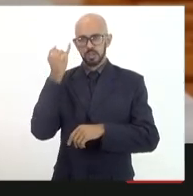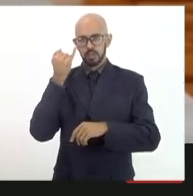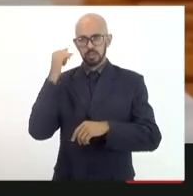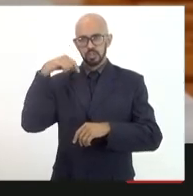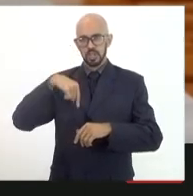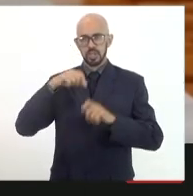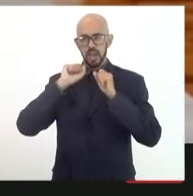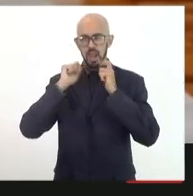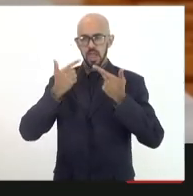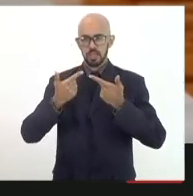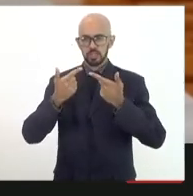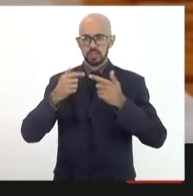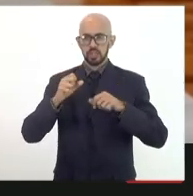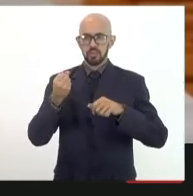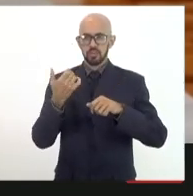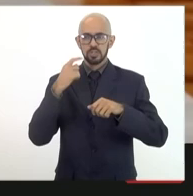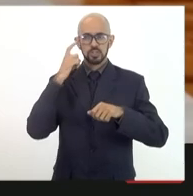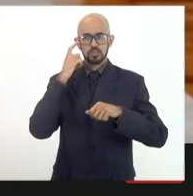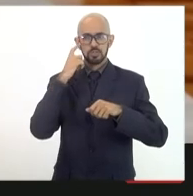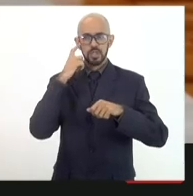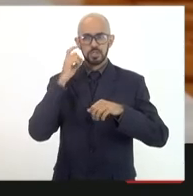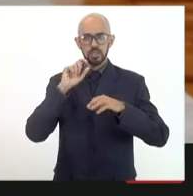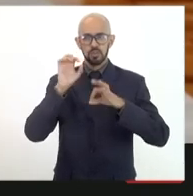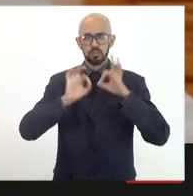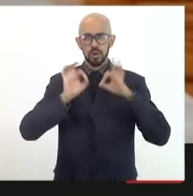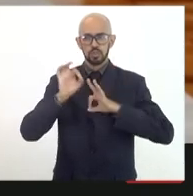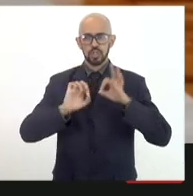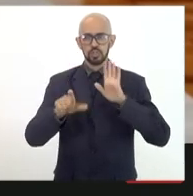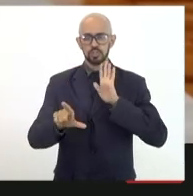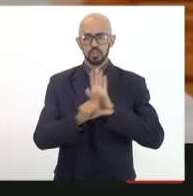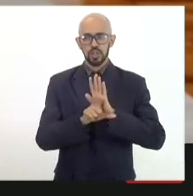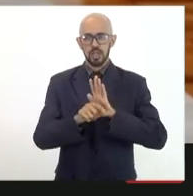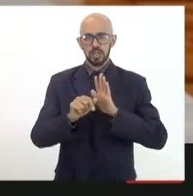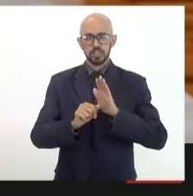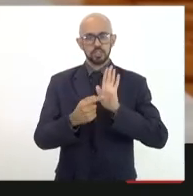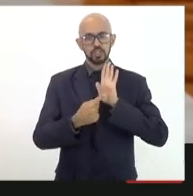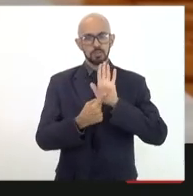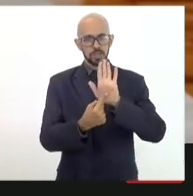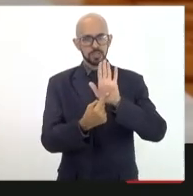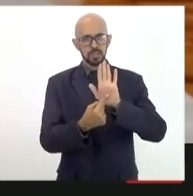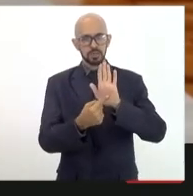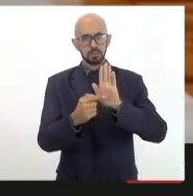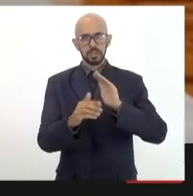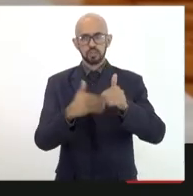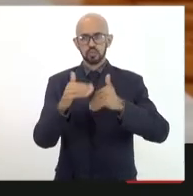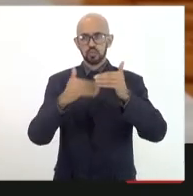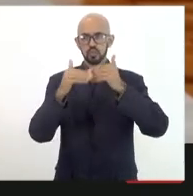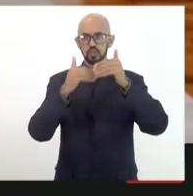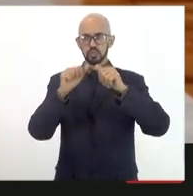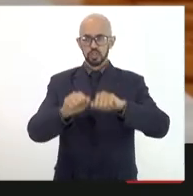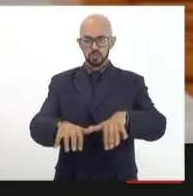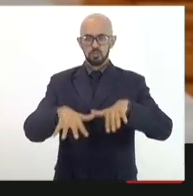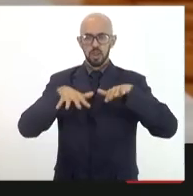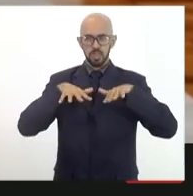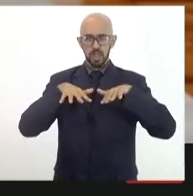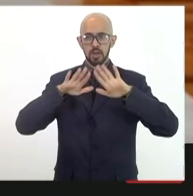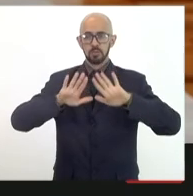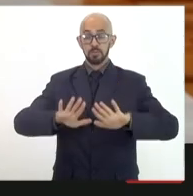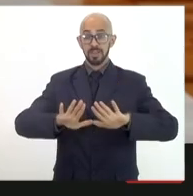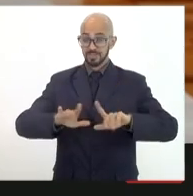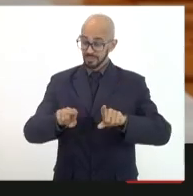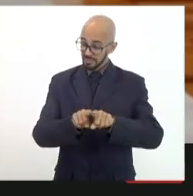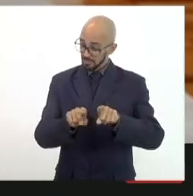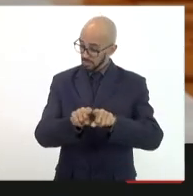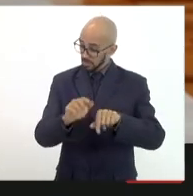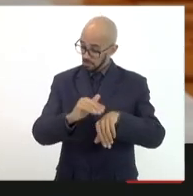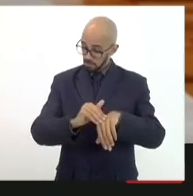pensa um projeto de lei a gente apresenta para a gente discutir e avançar no plenário mas mais que isso quando você